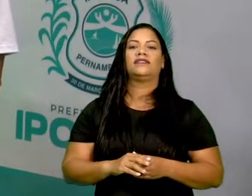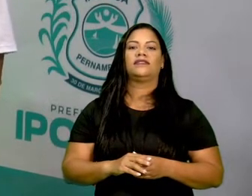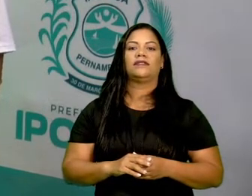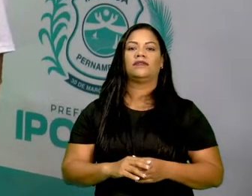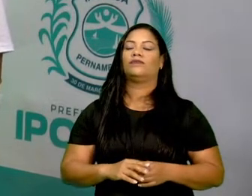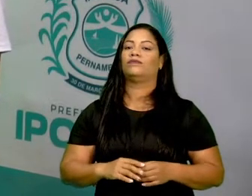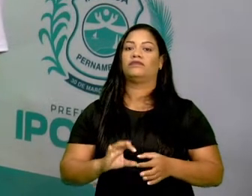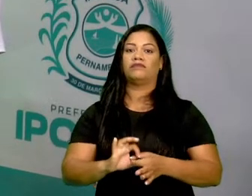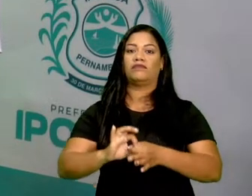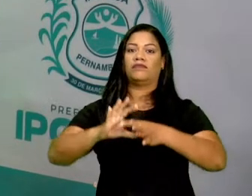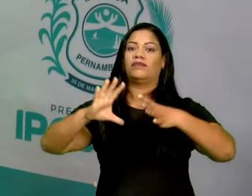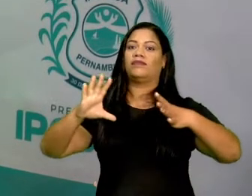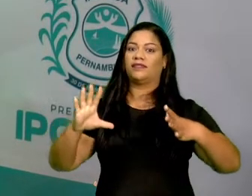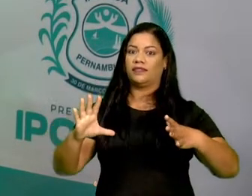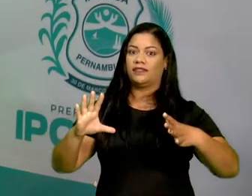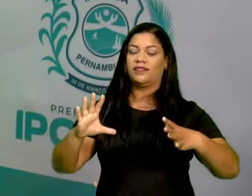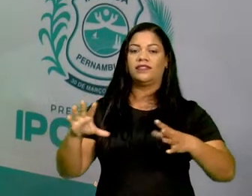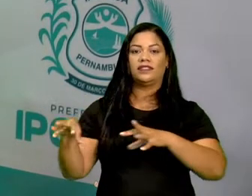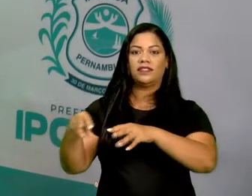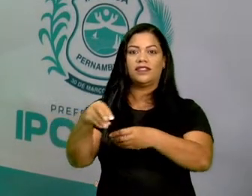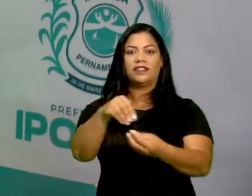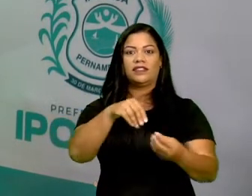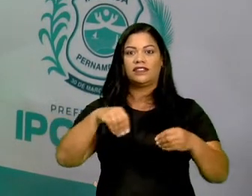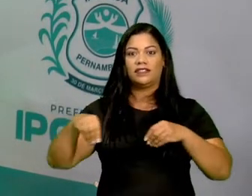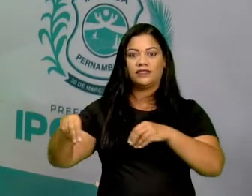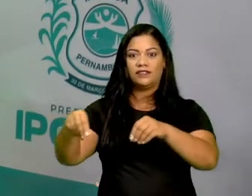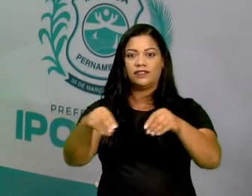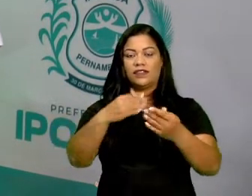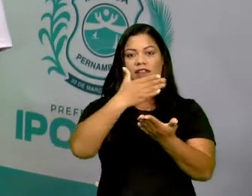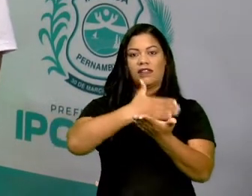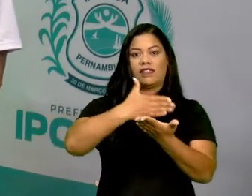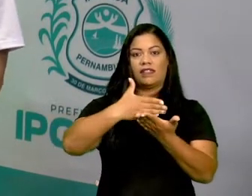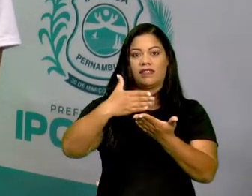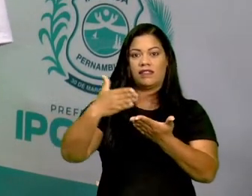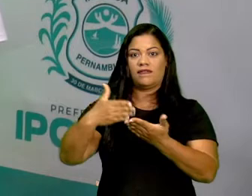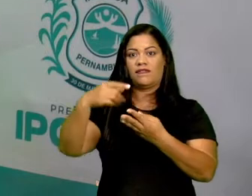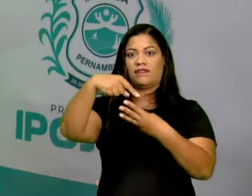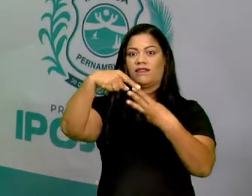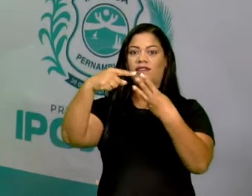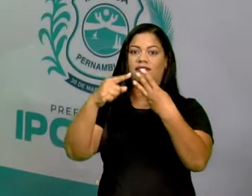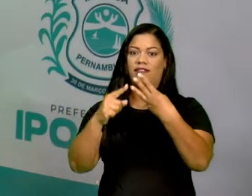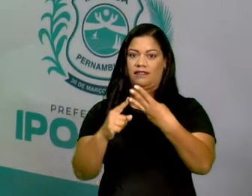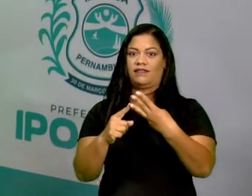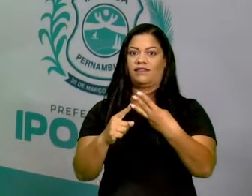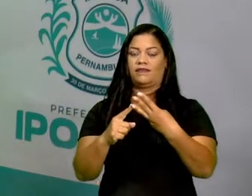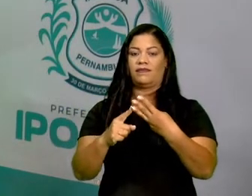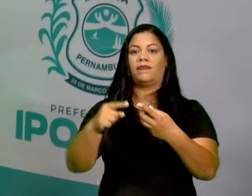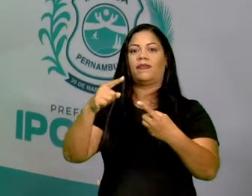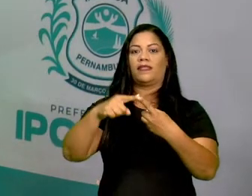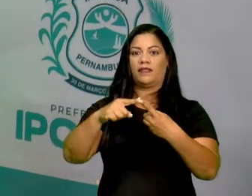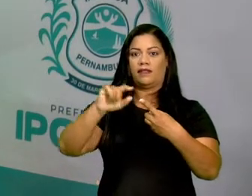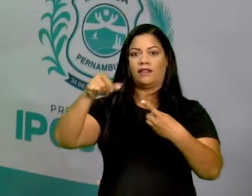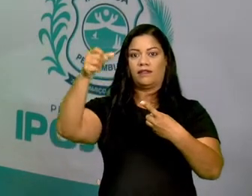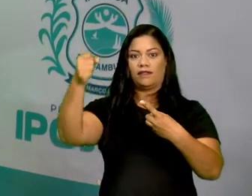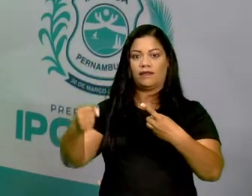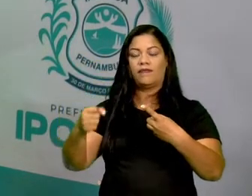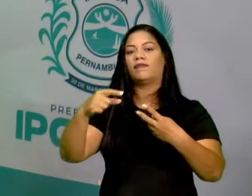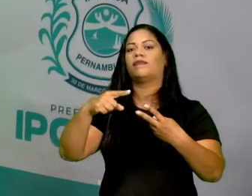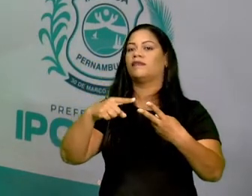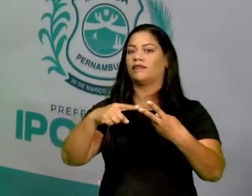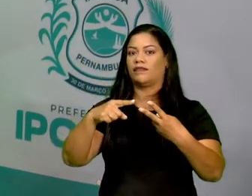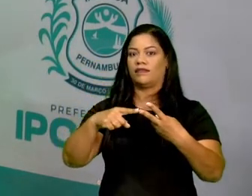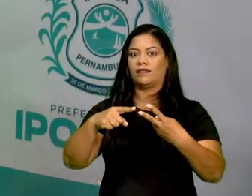autônomo e suas terras foram divididas em três distritos. Ipojuca, Ipojuca, sede,